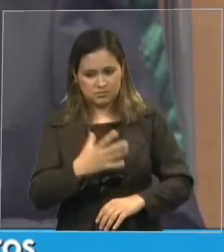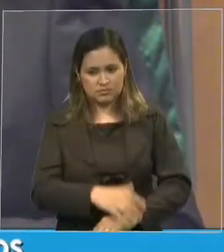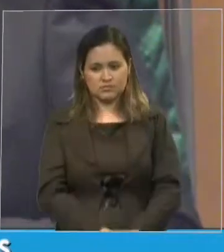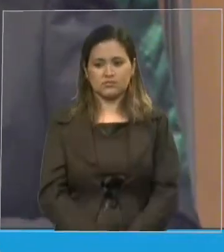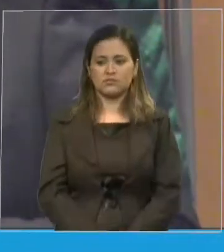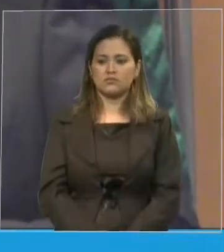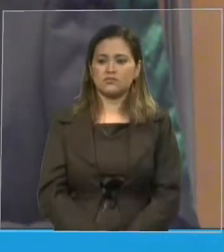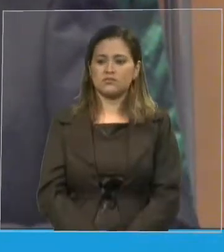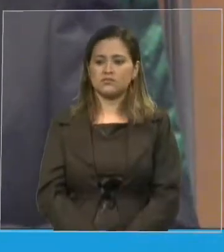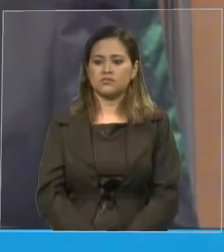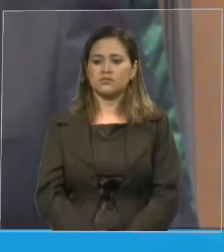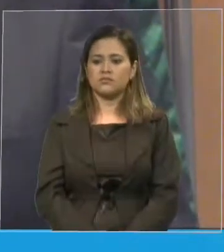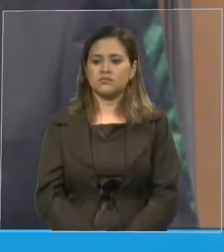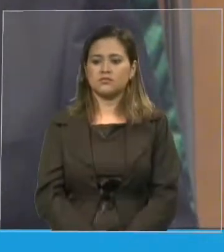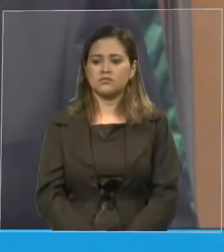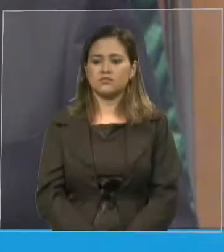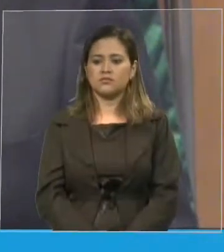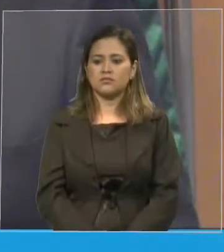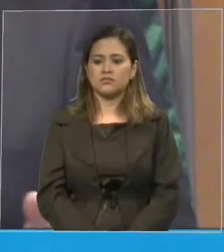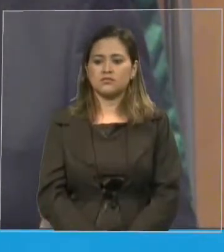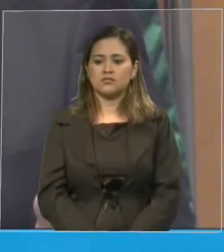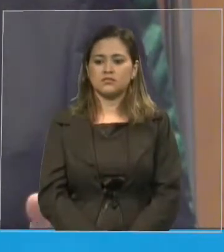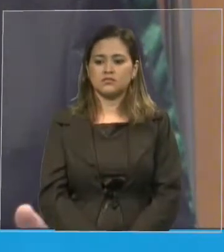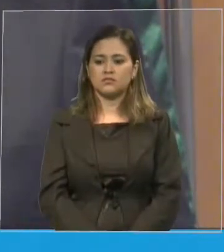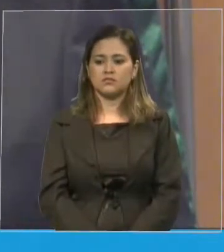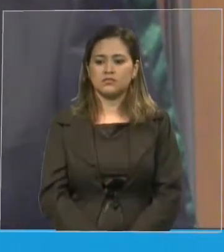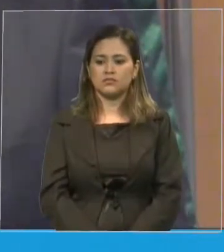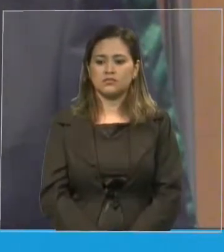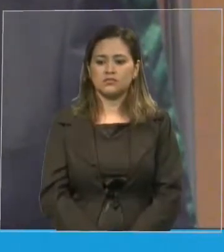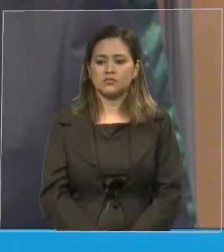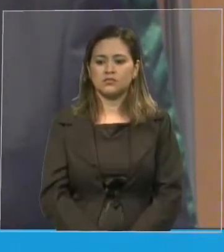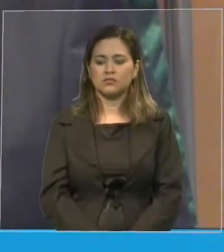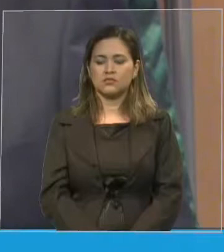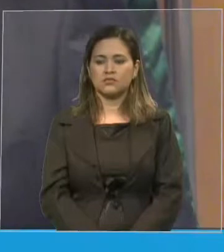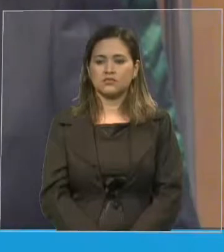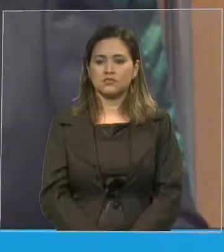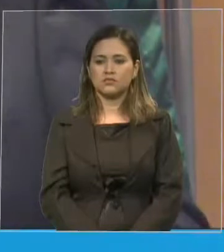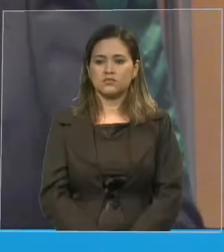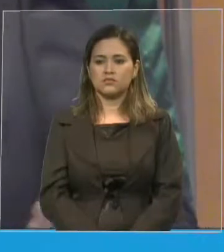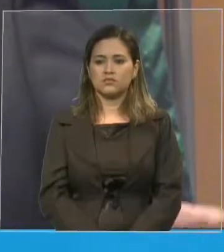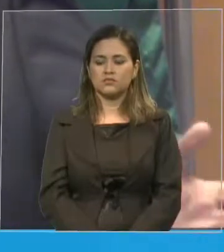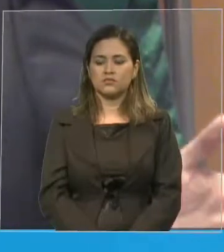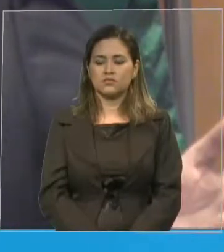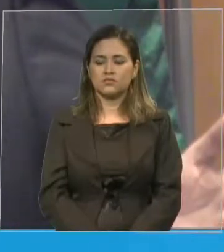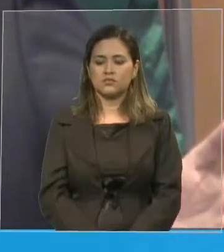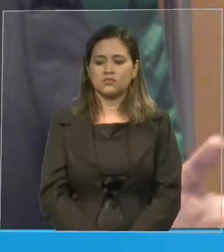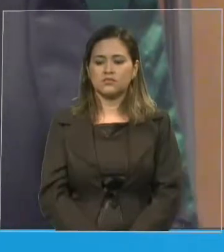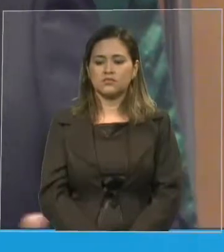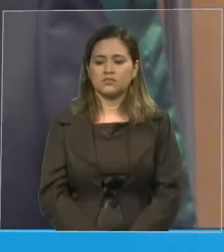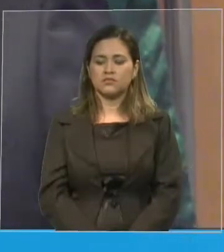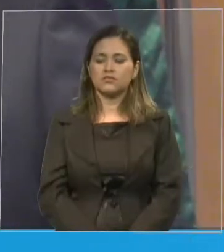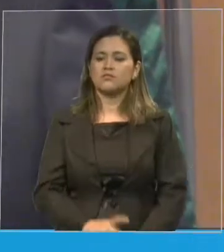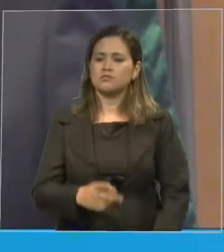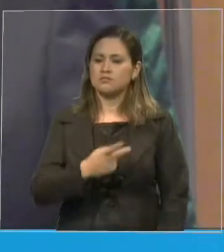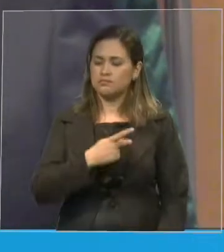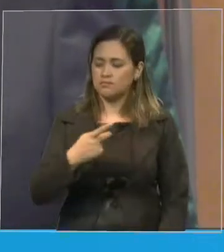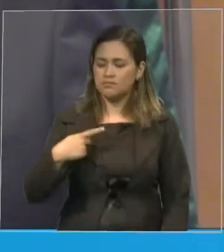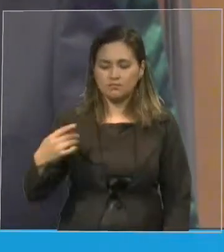E um dos maiores tribunos que nós temos, e pastores, e eu quero,